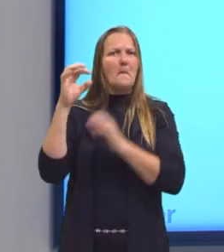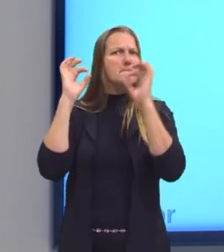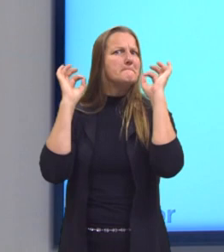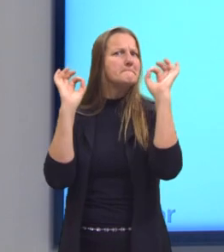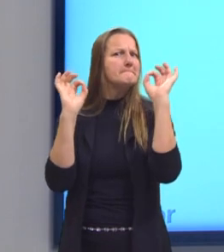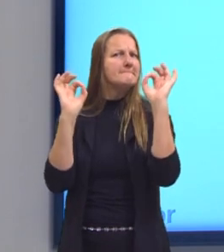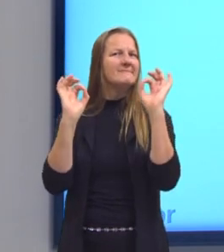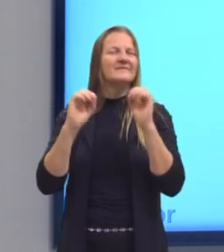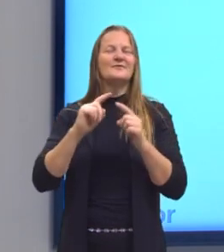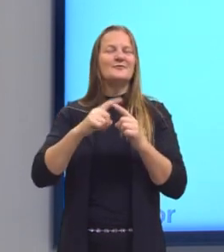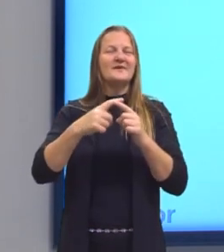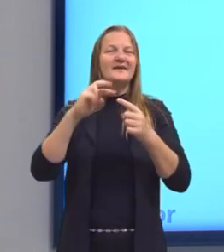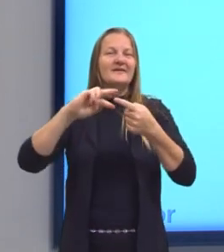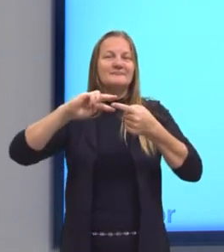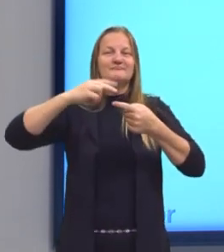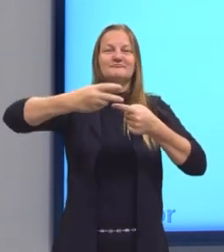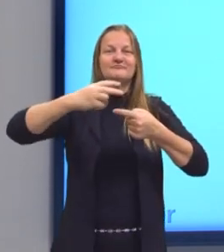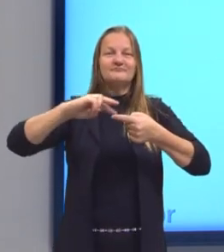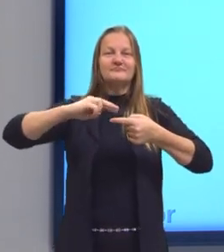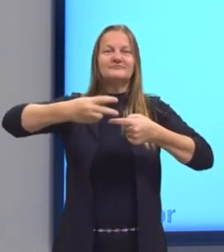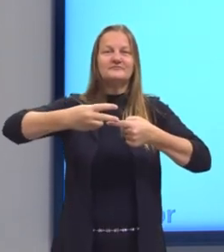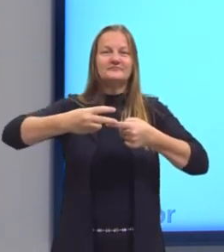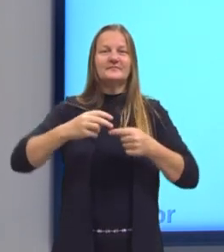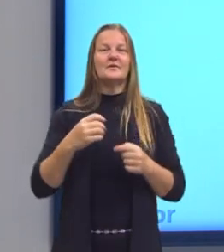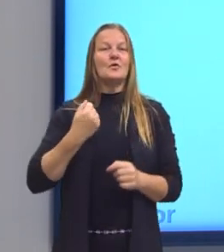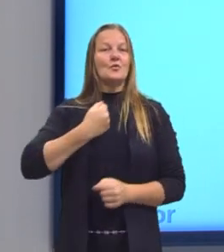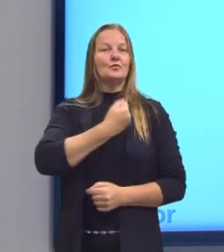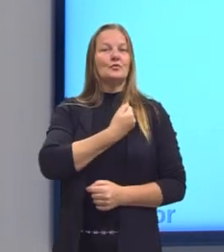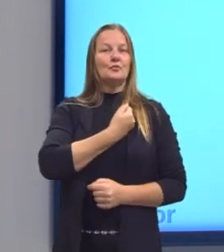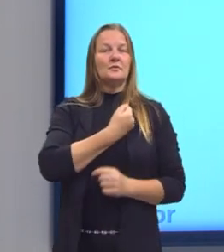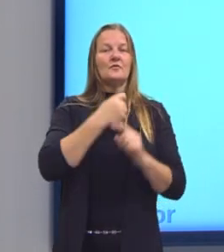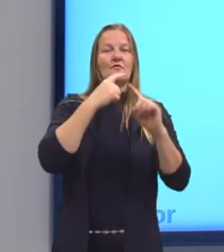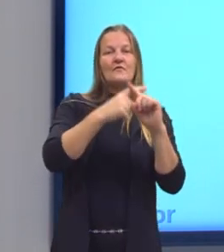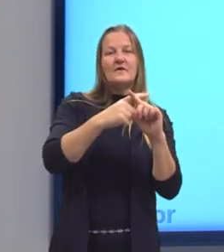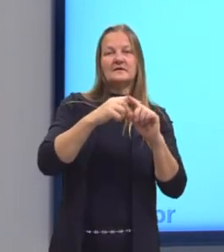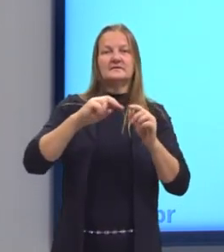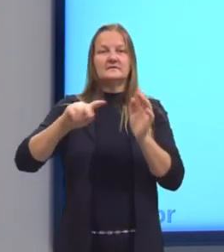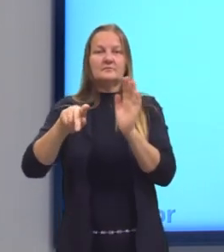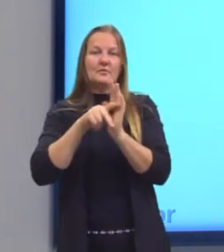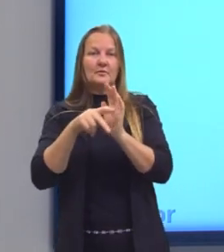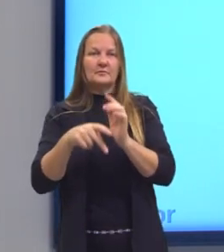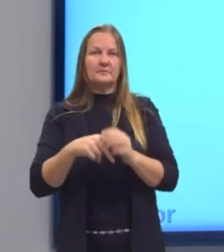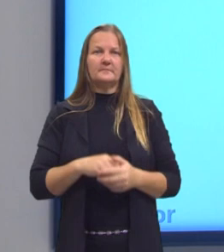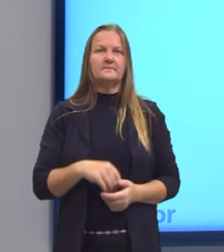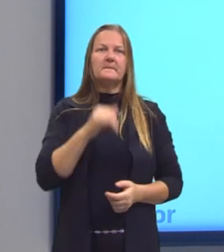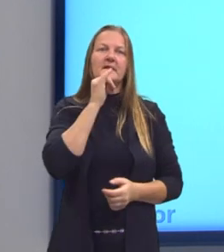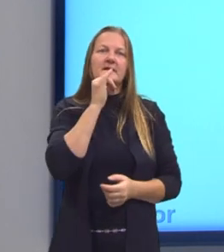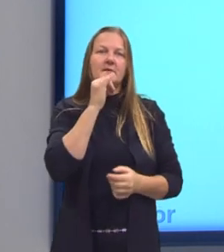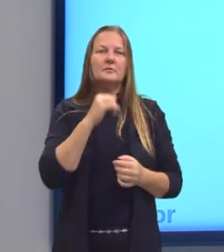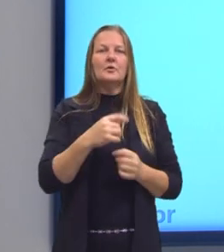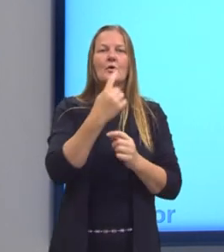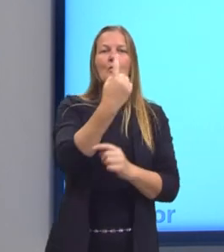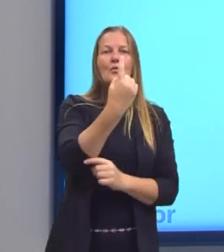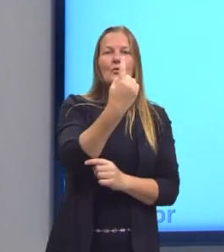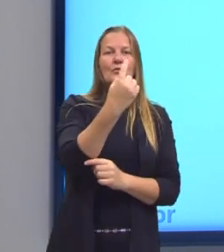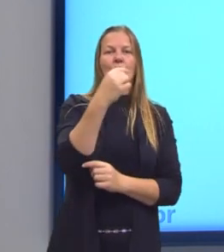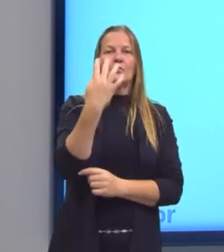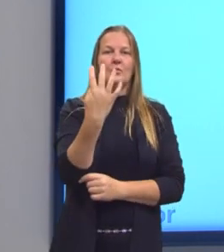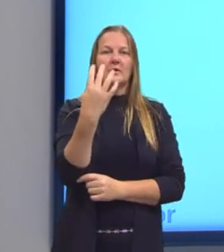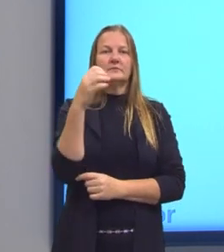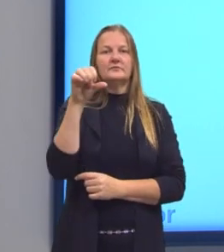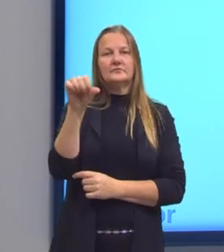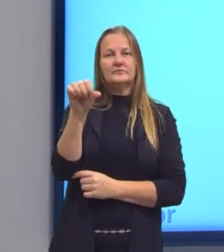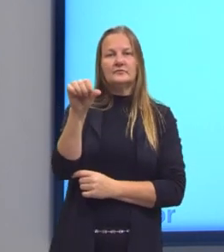É o resultado entre o produto de um número por ele mesmo. Então, por exemplo aqui, um, quatro,